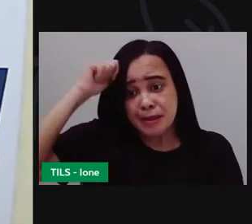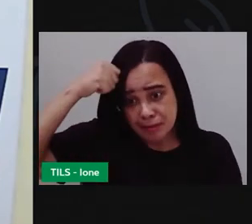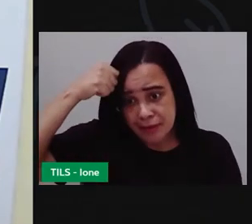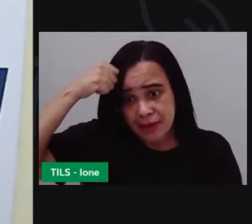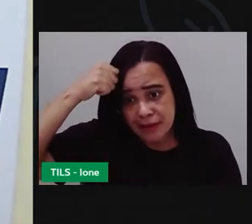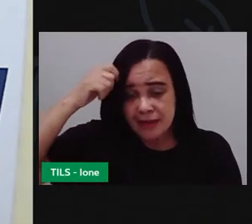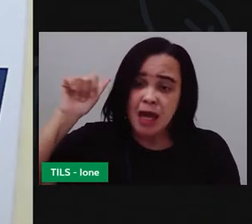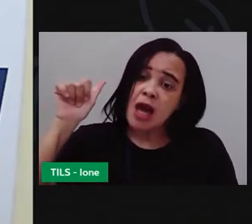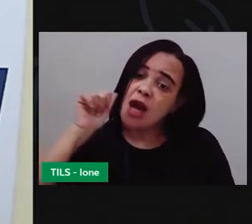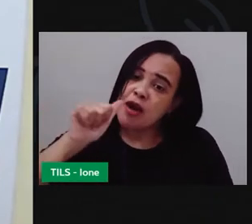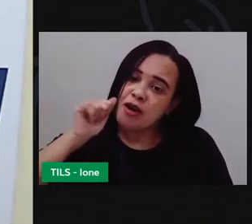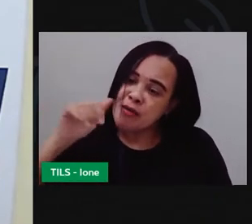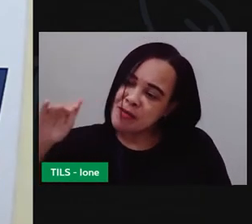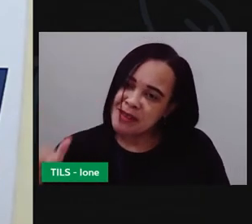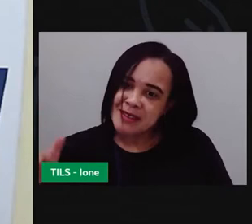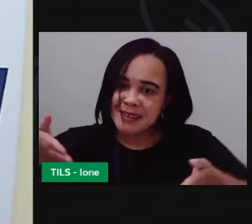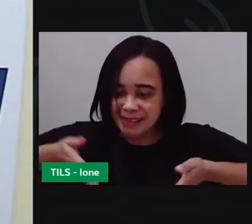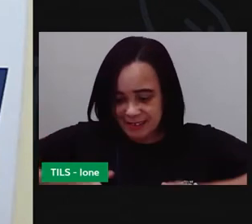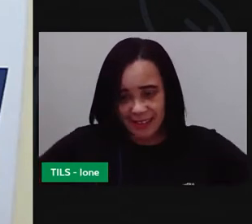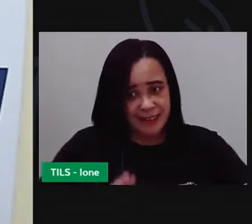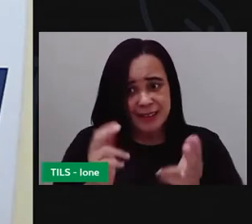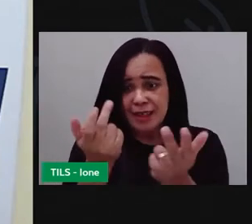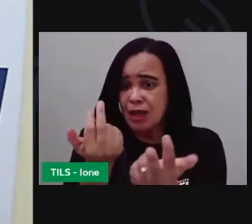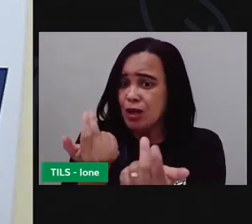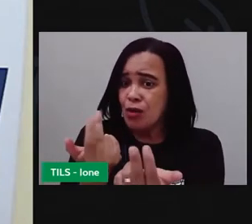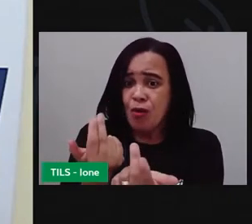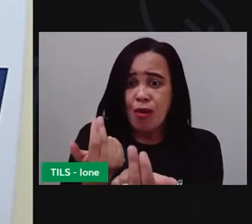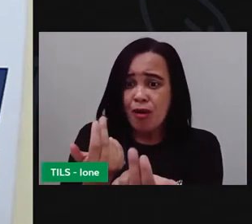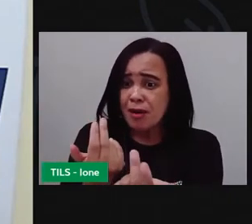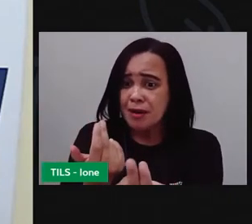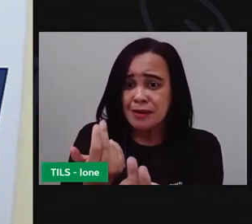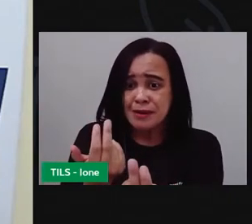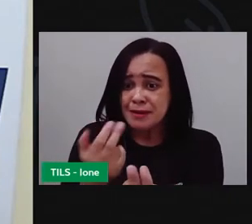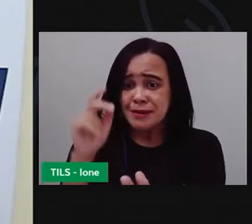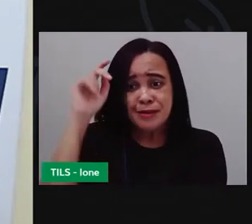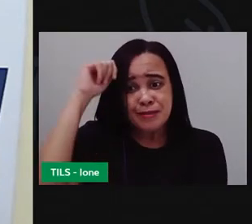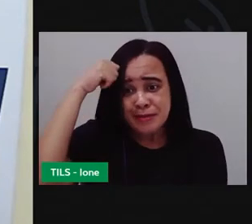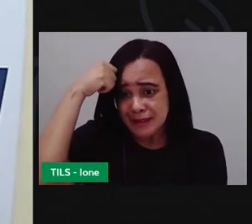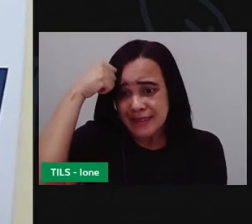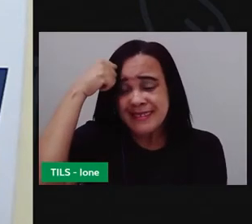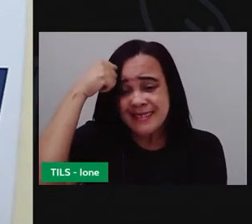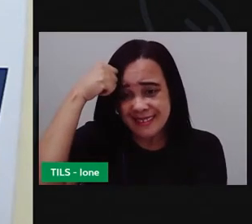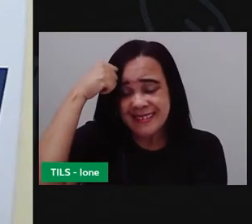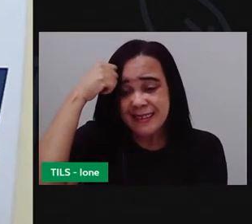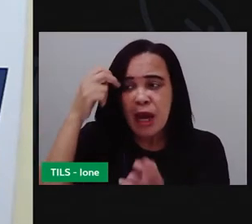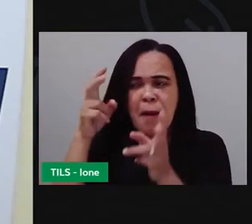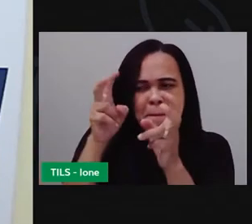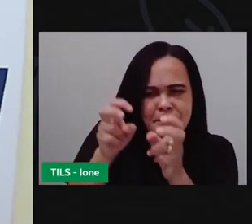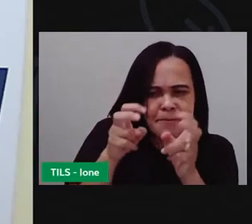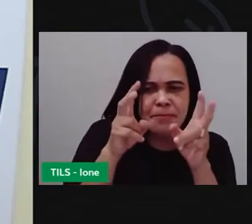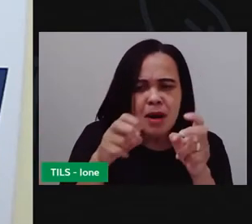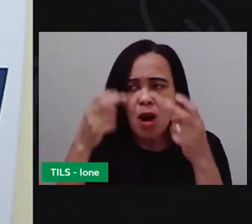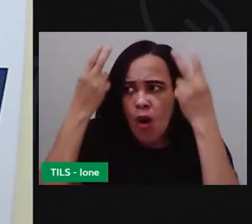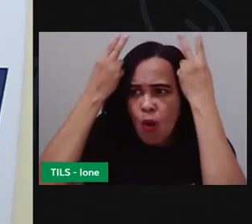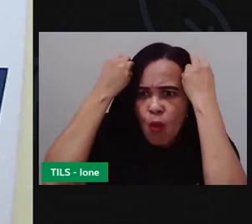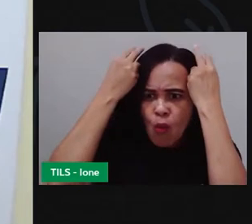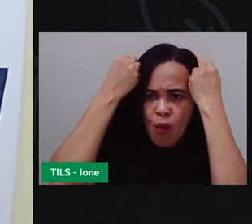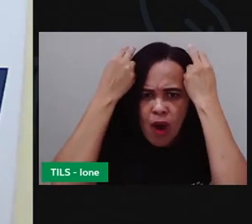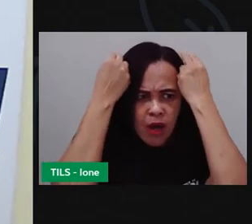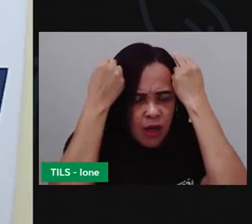nasceu assim, com a pele negra, bem pretinha. Ele percebeu que